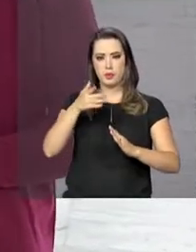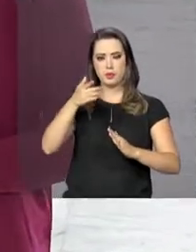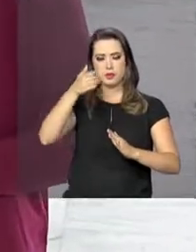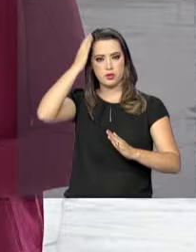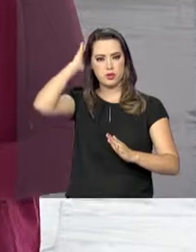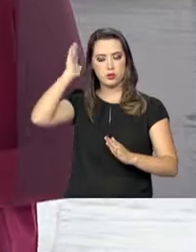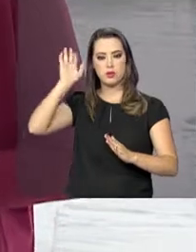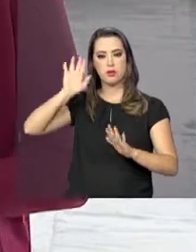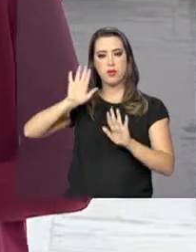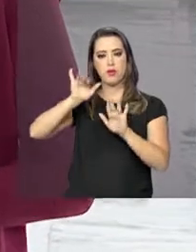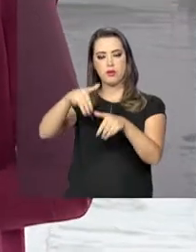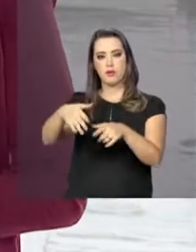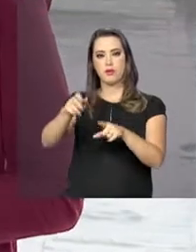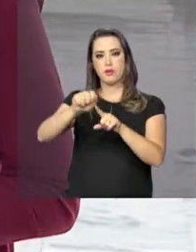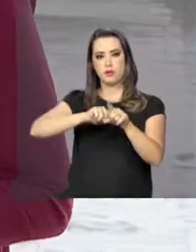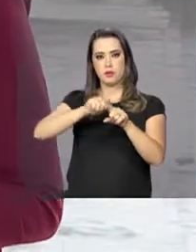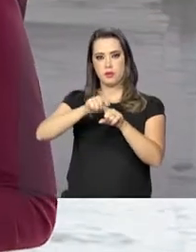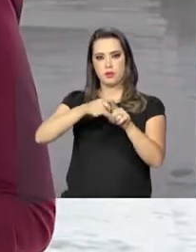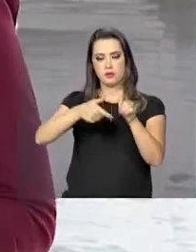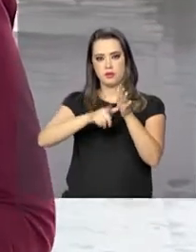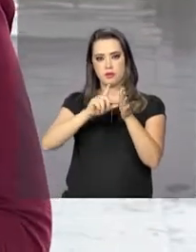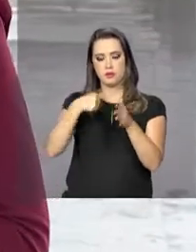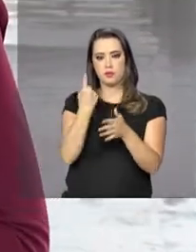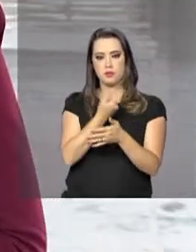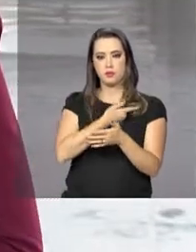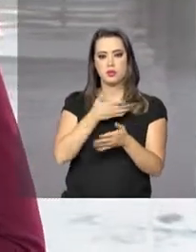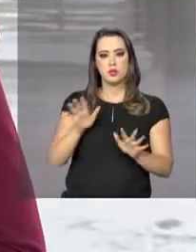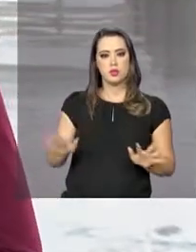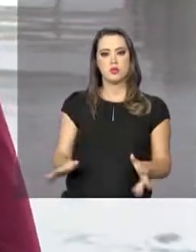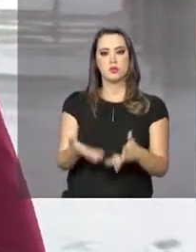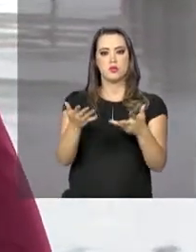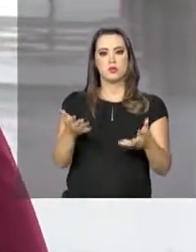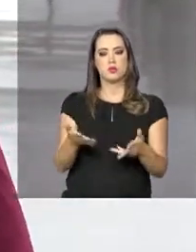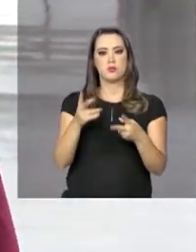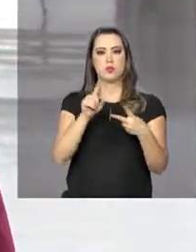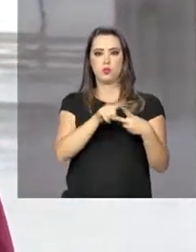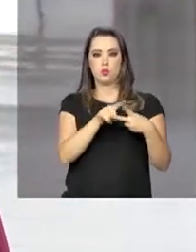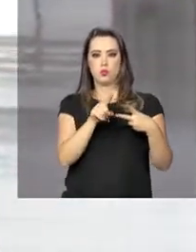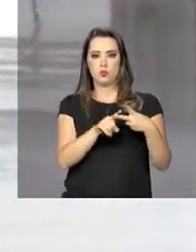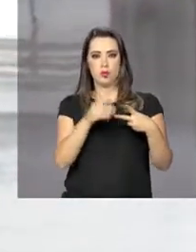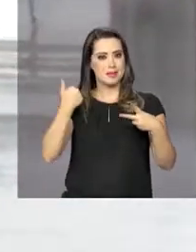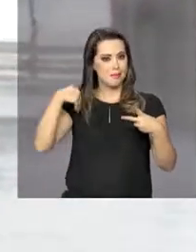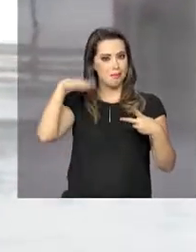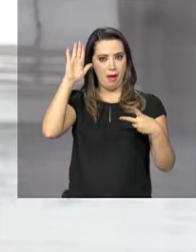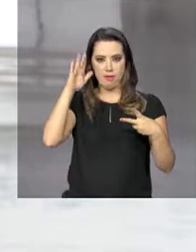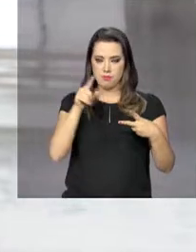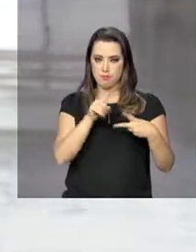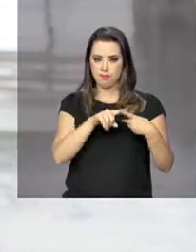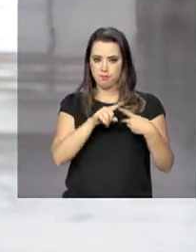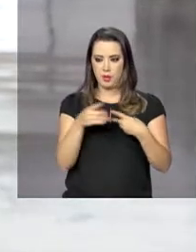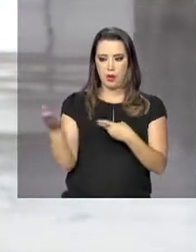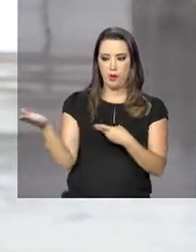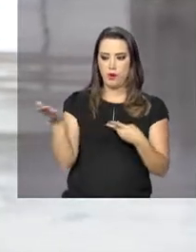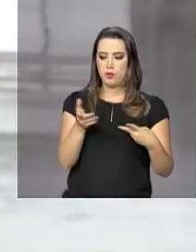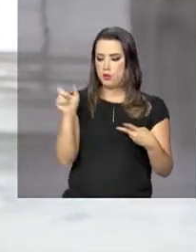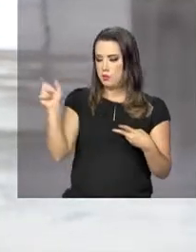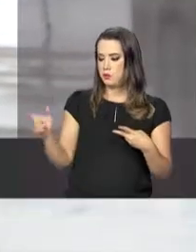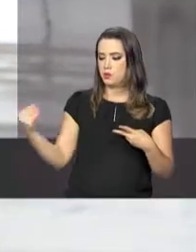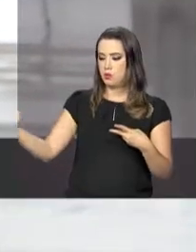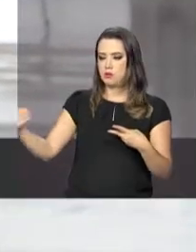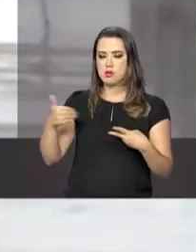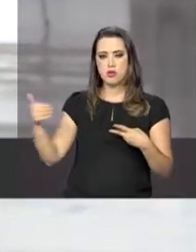final do mês passado, no final de agosto, para que a gente intensificasse duas das principais ações, que é o acolhimento, então